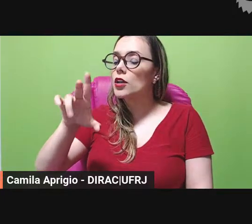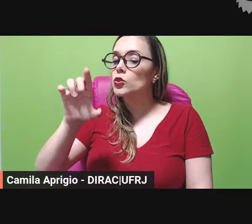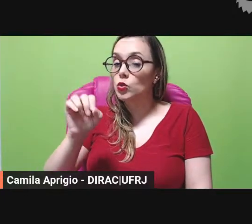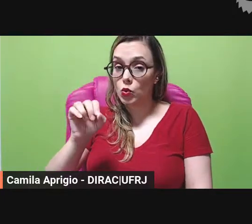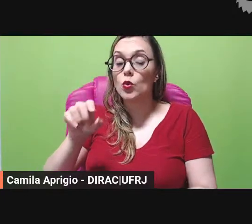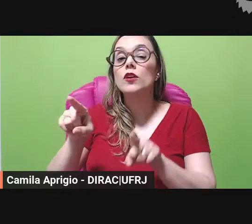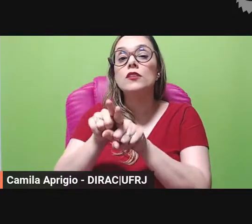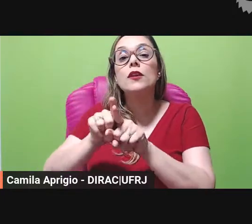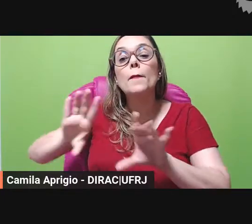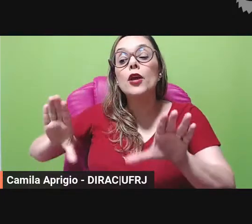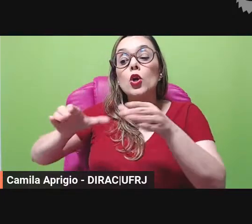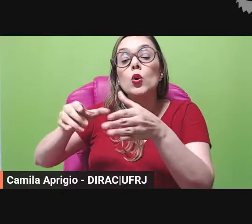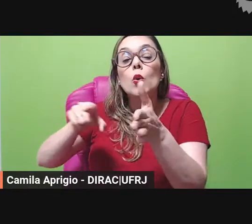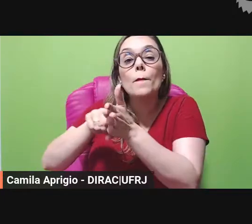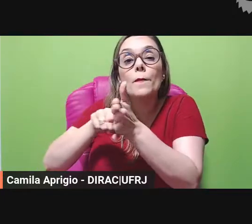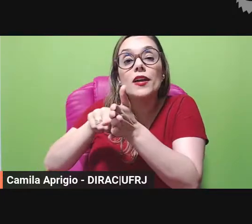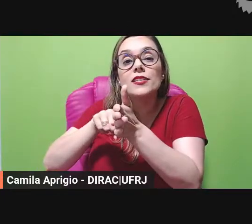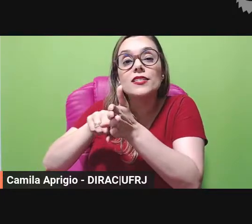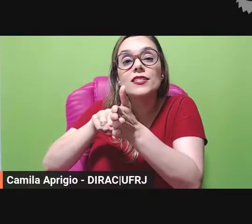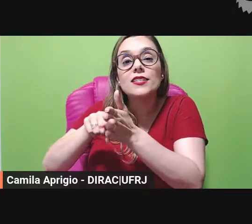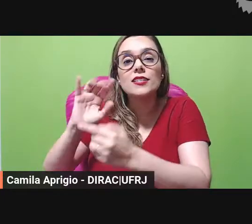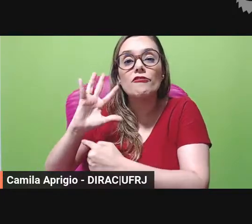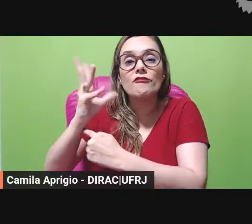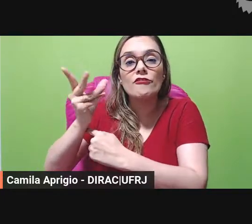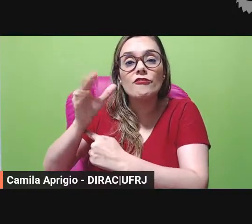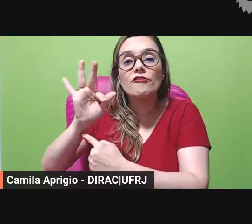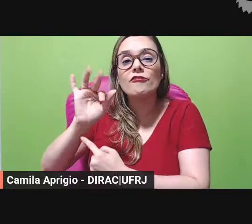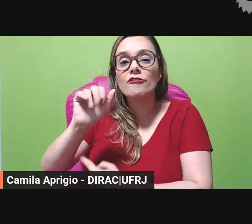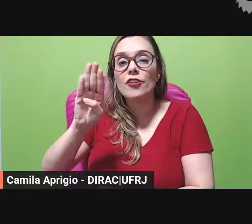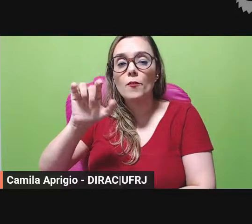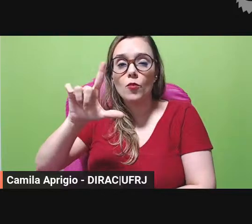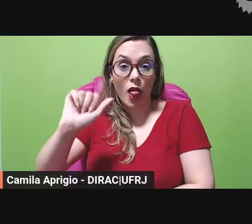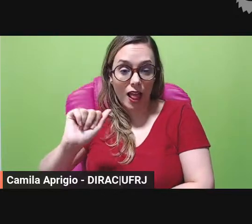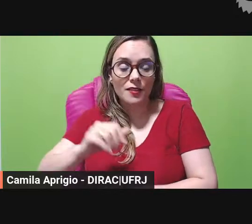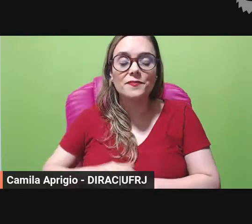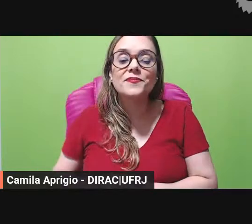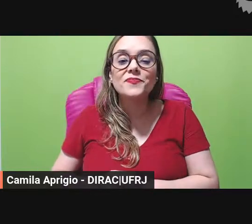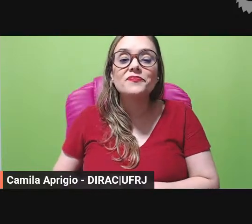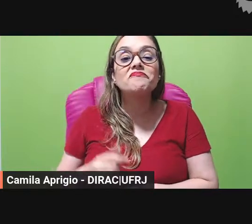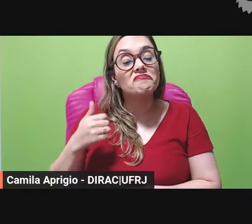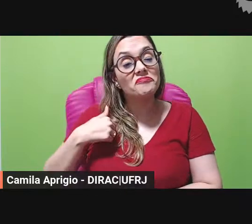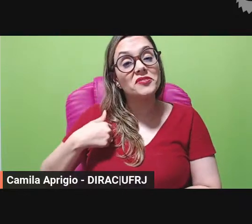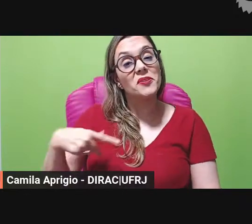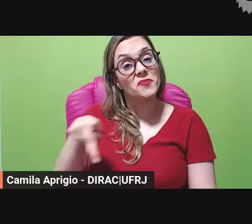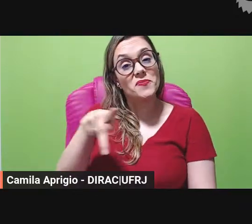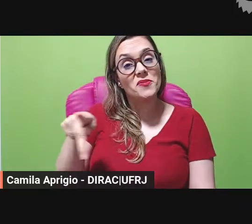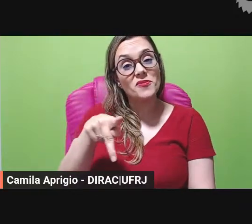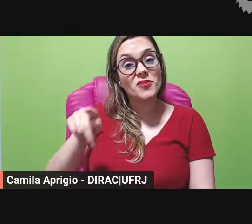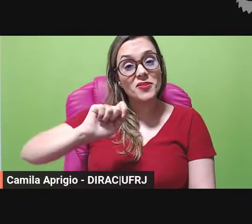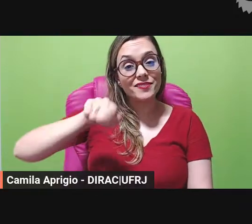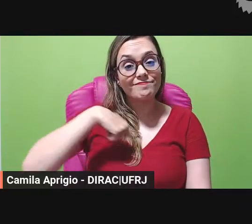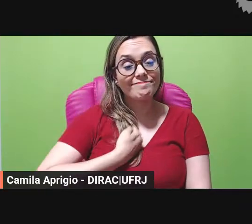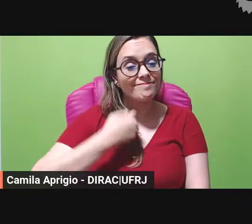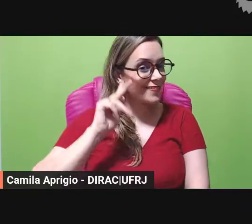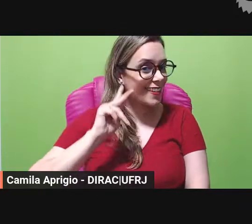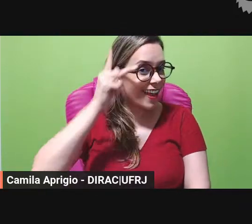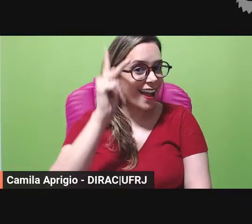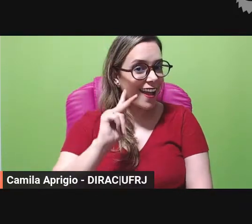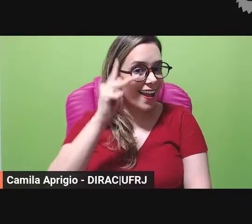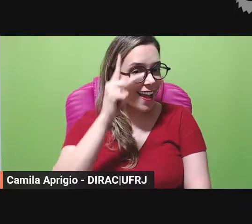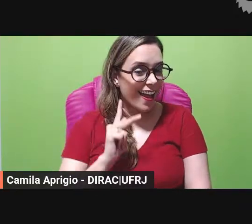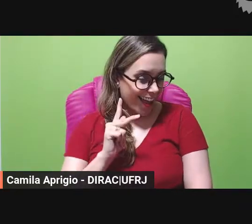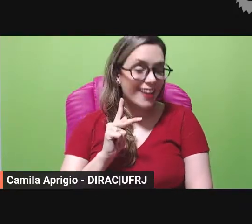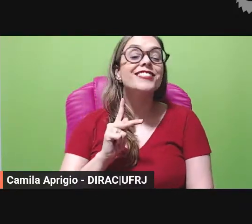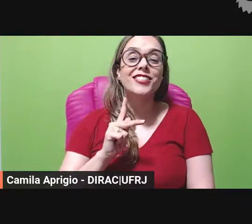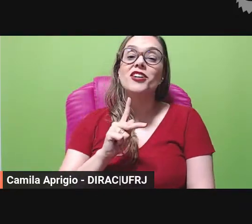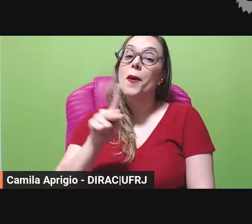professora de língua e literatura latina do departamento de letras clássicas da Universidade Federal do Rio de Janeiro e